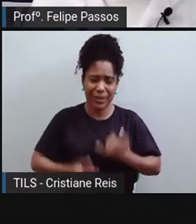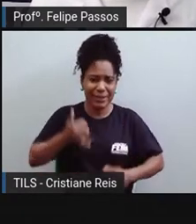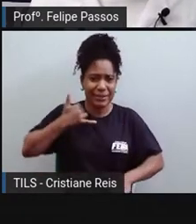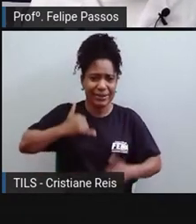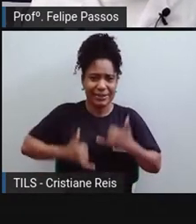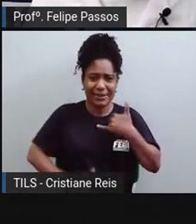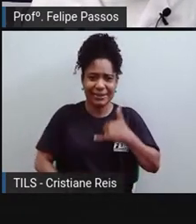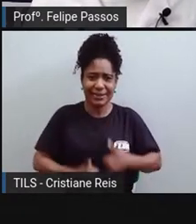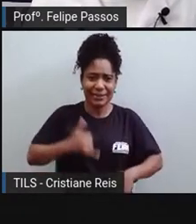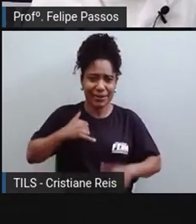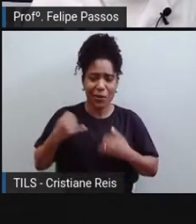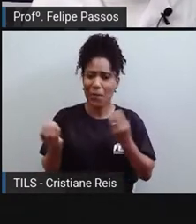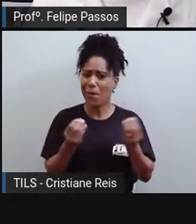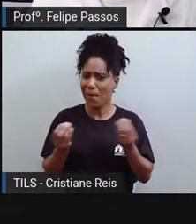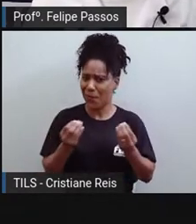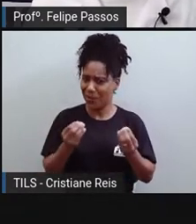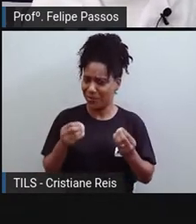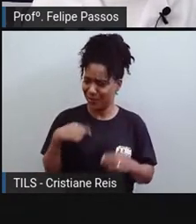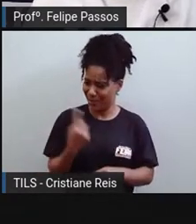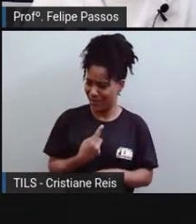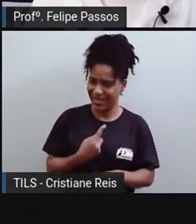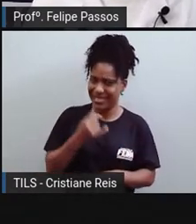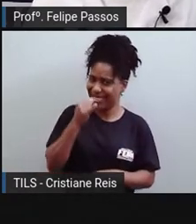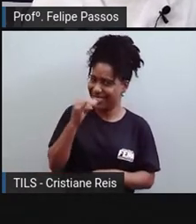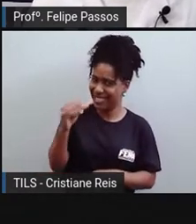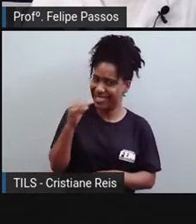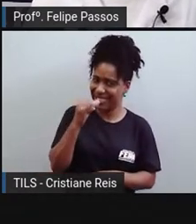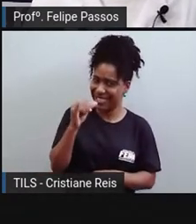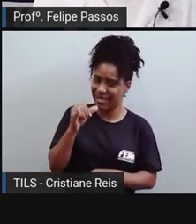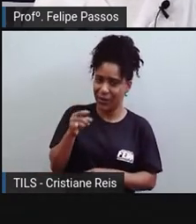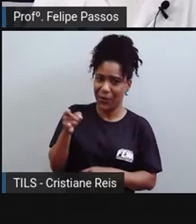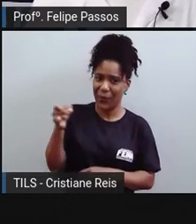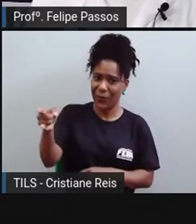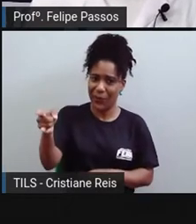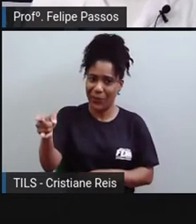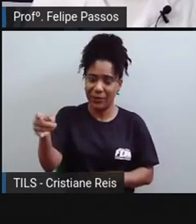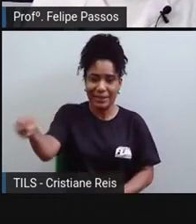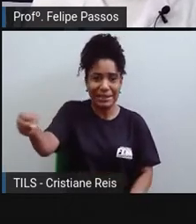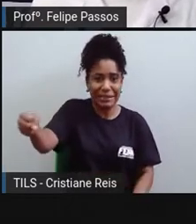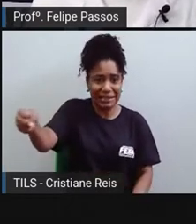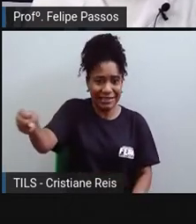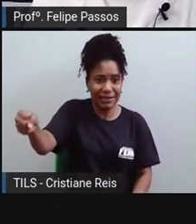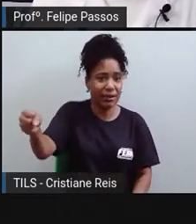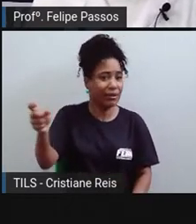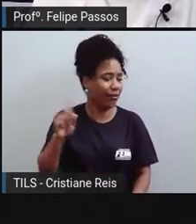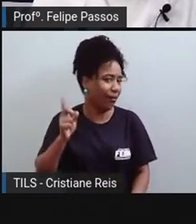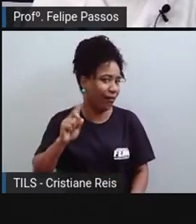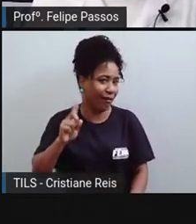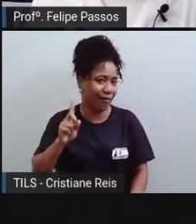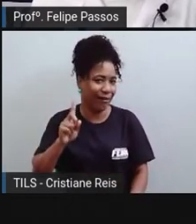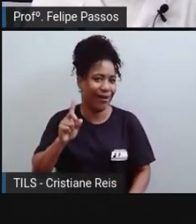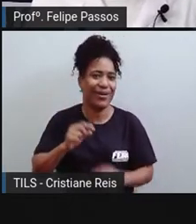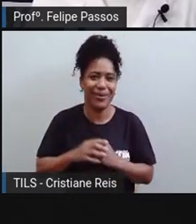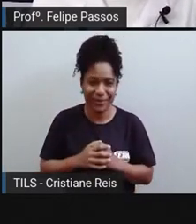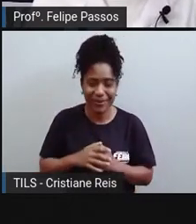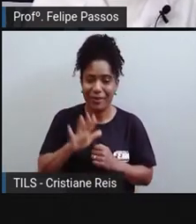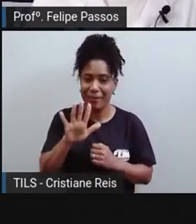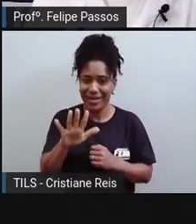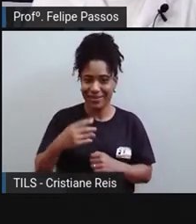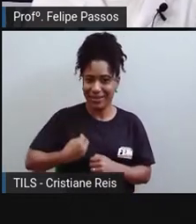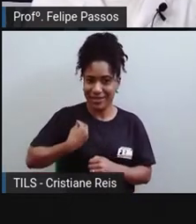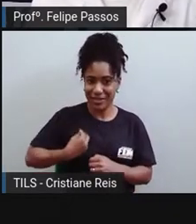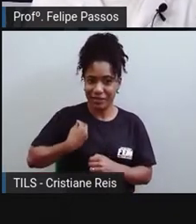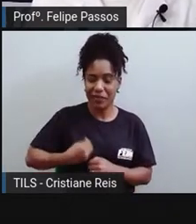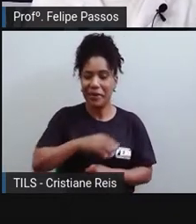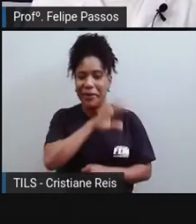ligar na tomada. Não pode. Tomada, a energia elétrica vai machucar essa pessoa. Mas os seres vivos, eles funcionam